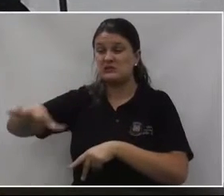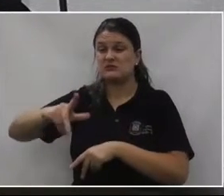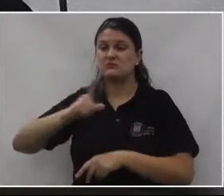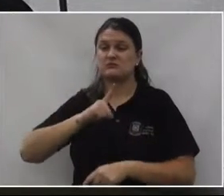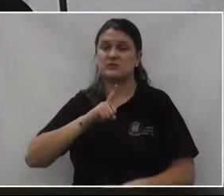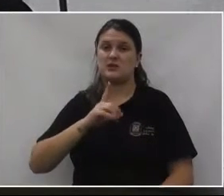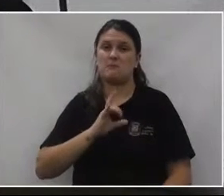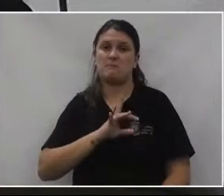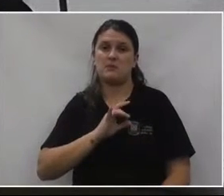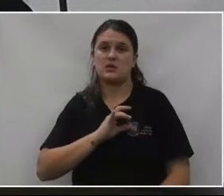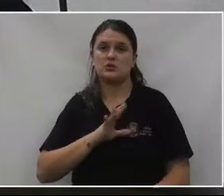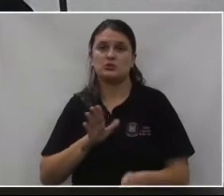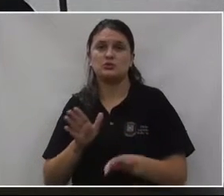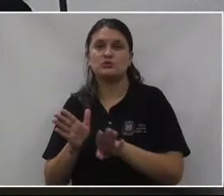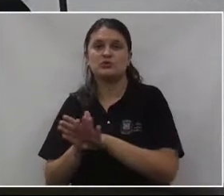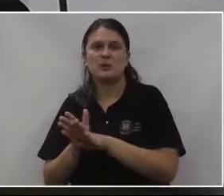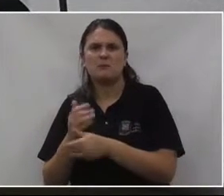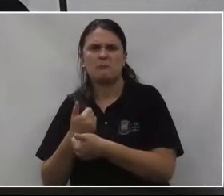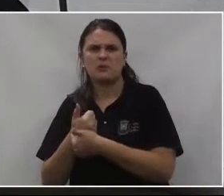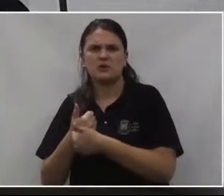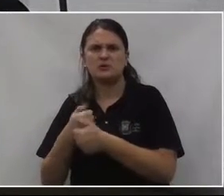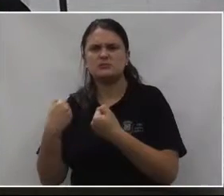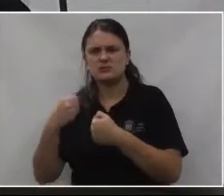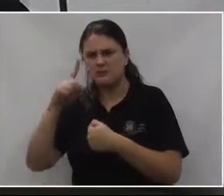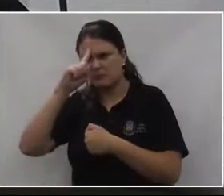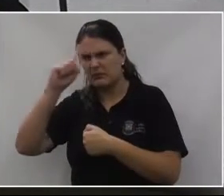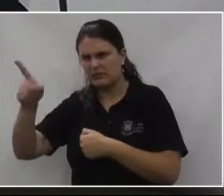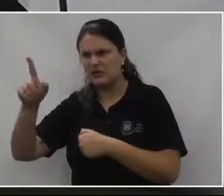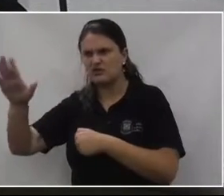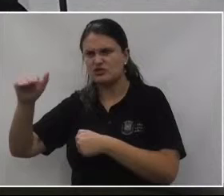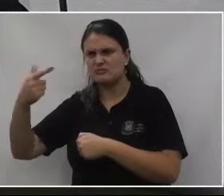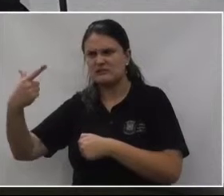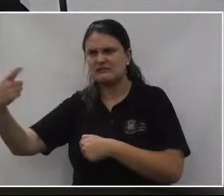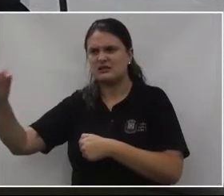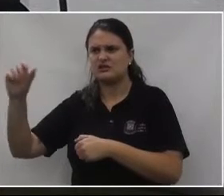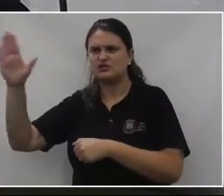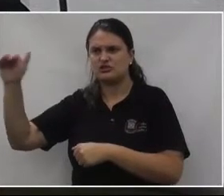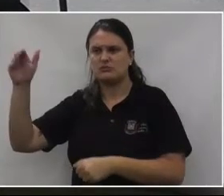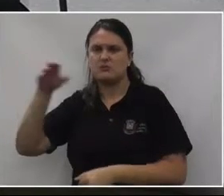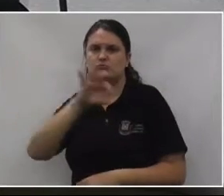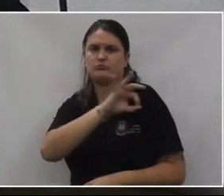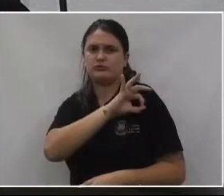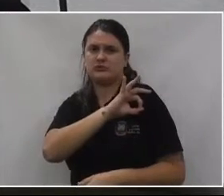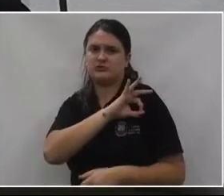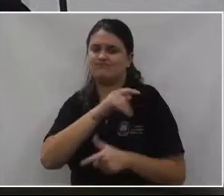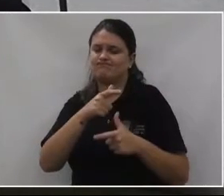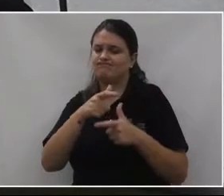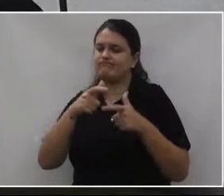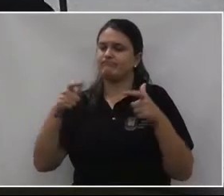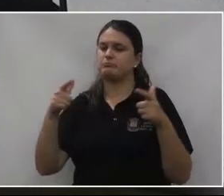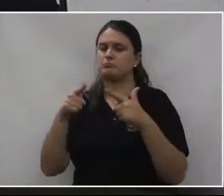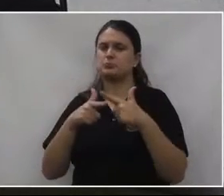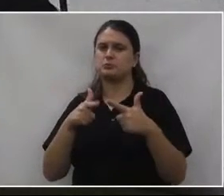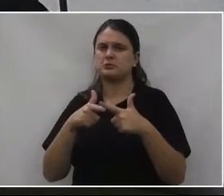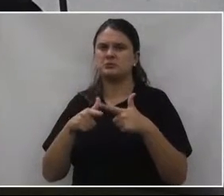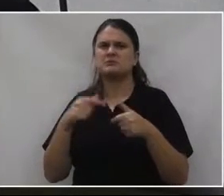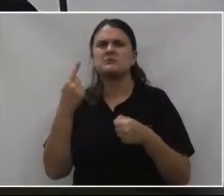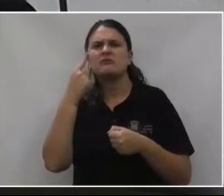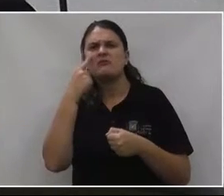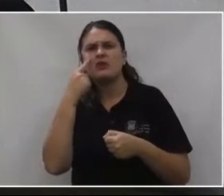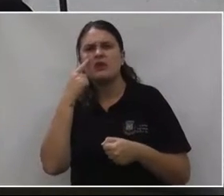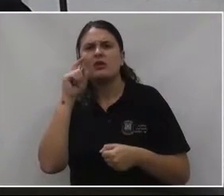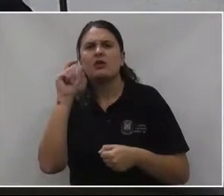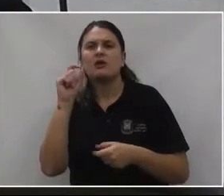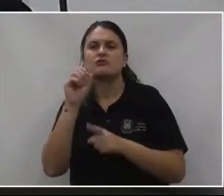de chegar lá e pedir para o pessoal sair, tem que chamar a polícia, então vai dar todo um transtorno maior. Mas tinha que pegar o pessoal,